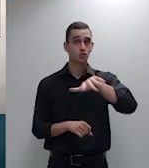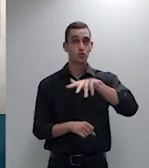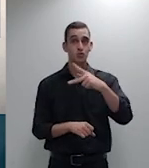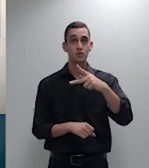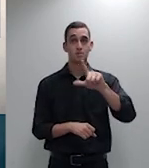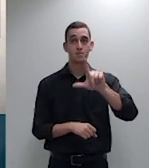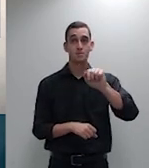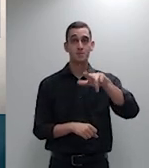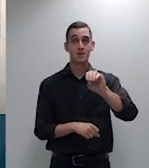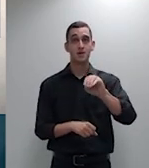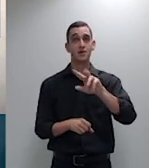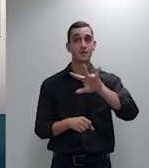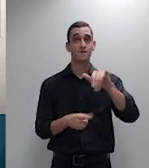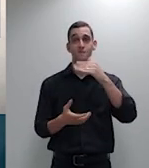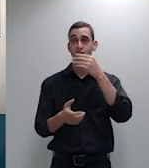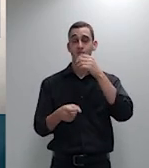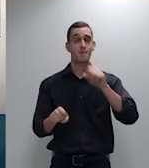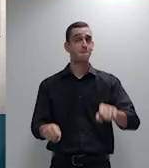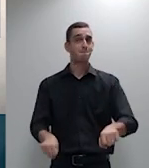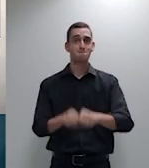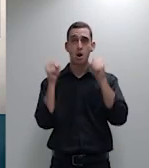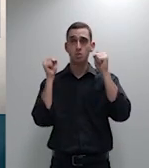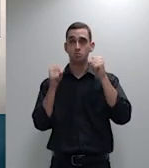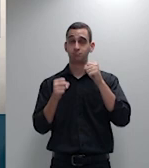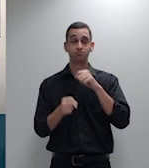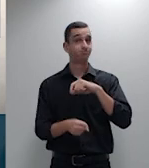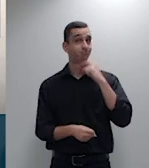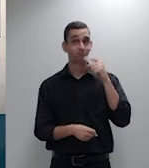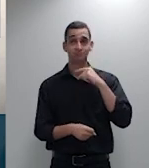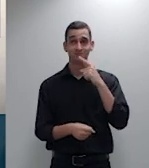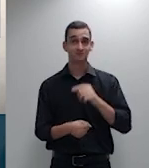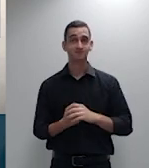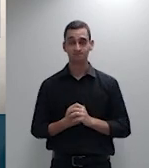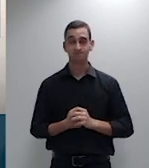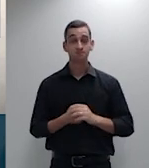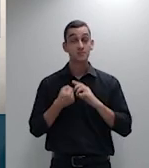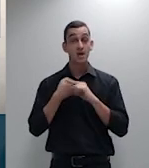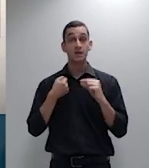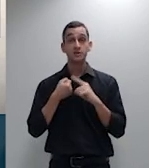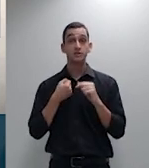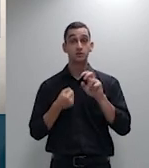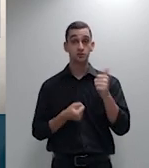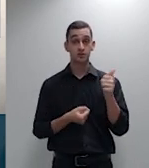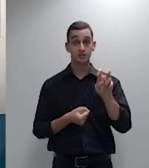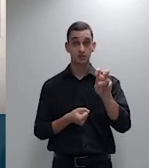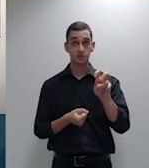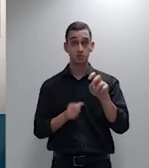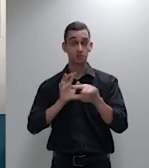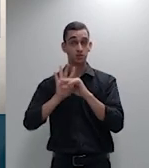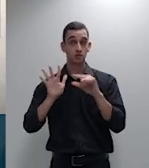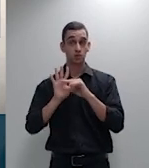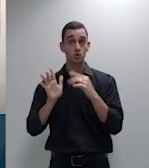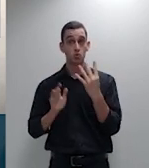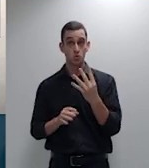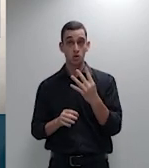adversa a norma do artigo 15 parágrafo terceiro quarto do estatuto do idoso